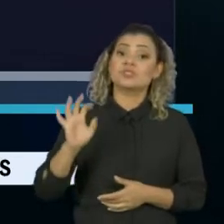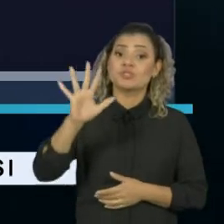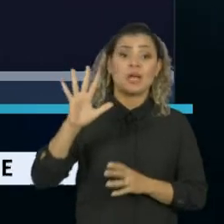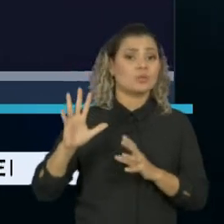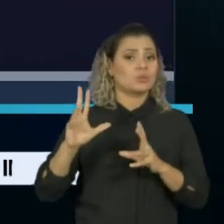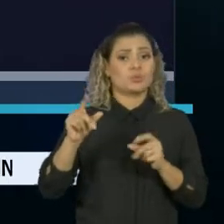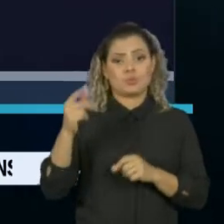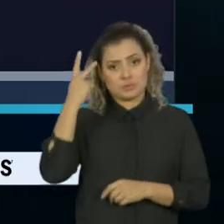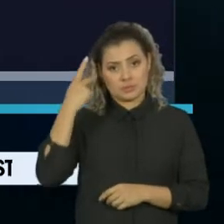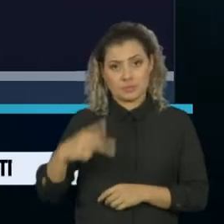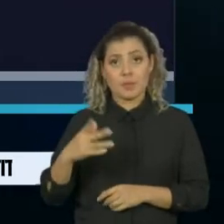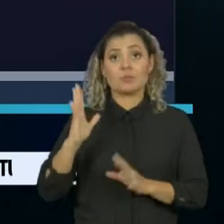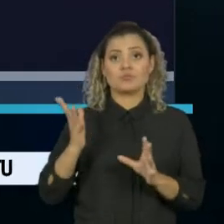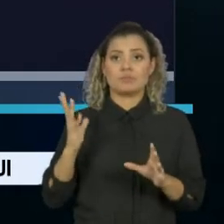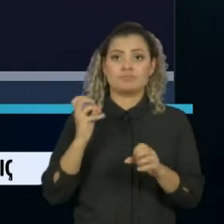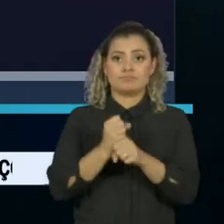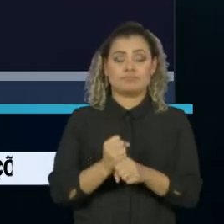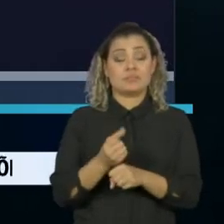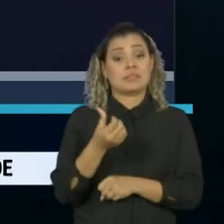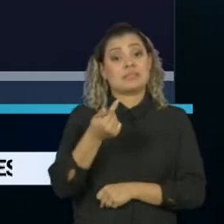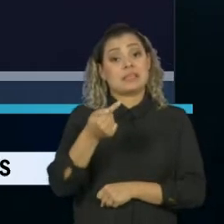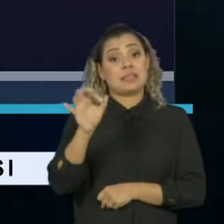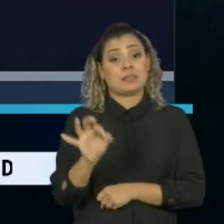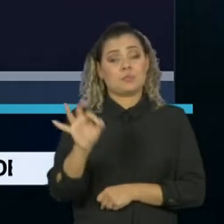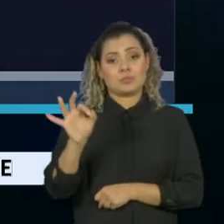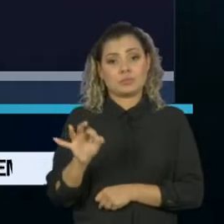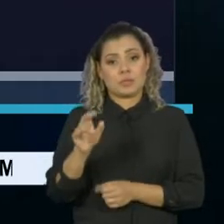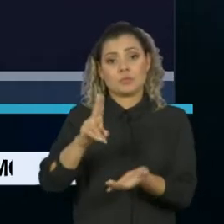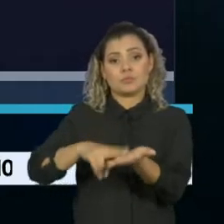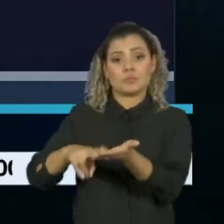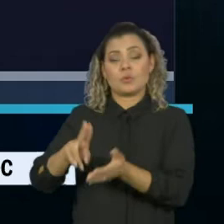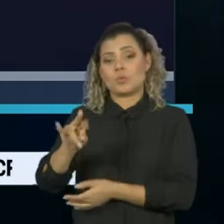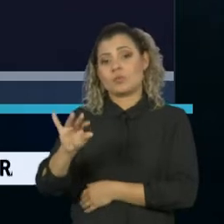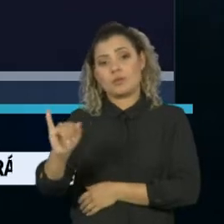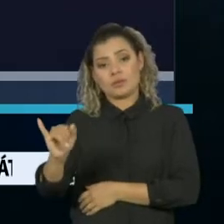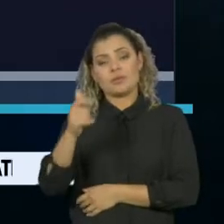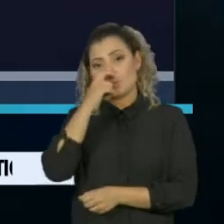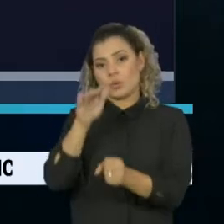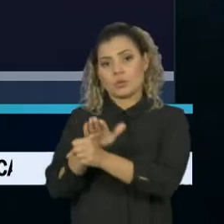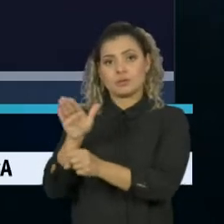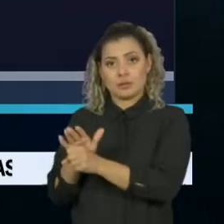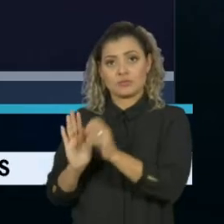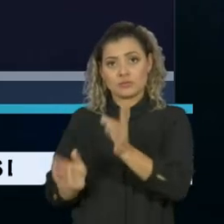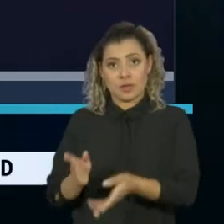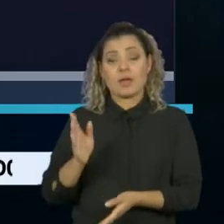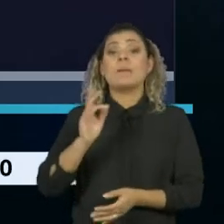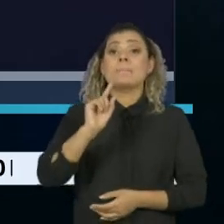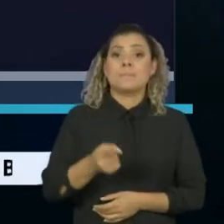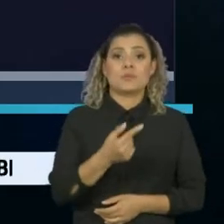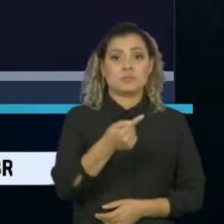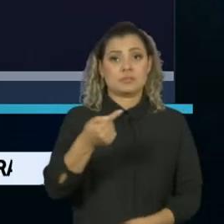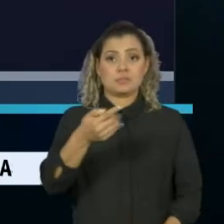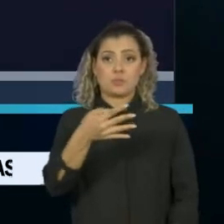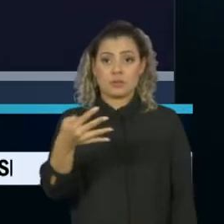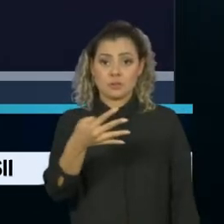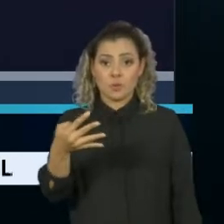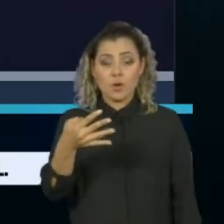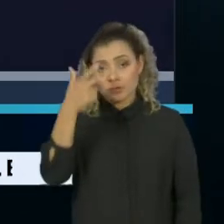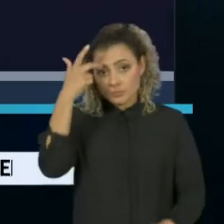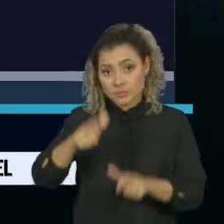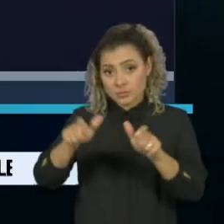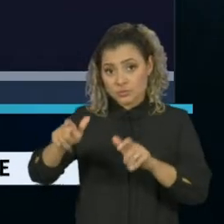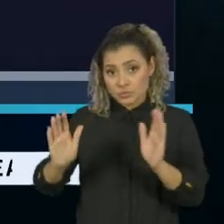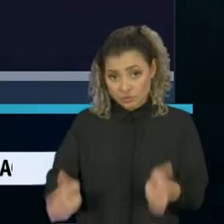também é alta. Quase 70% dos leitos das UTIs estão lotados. São 1.744 pacientes.